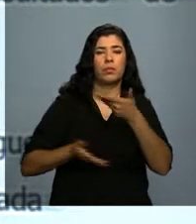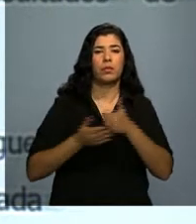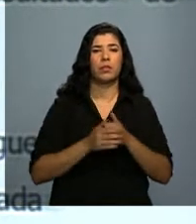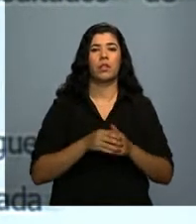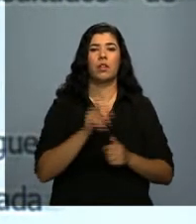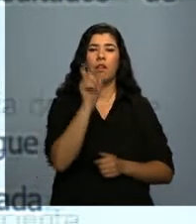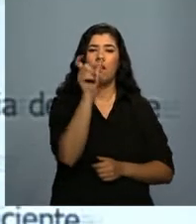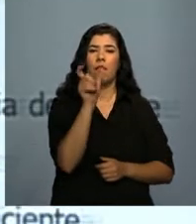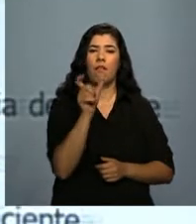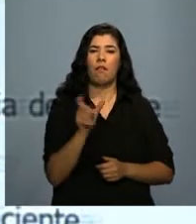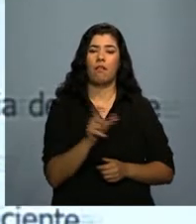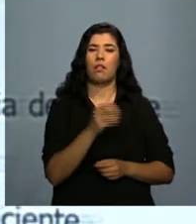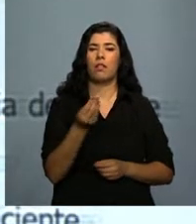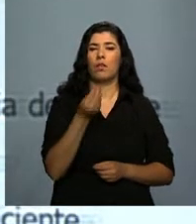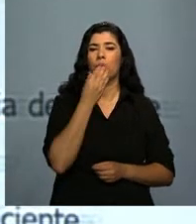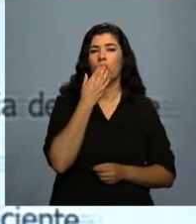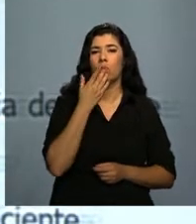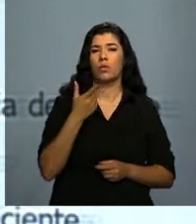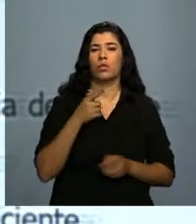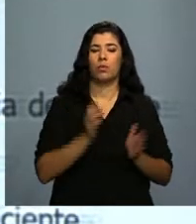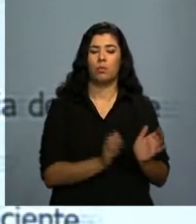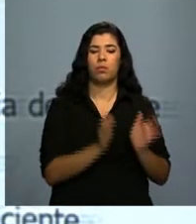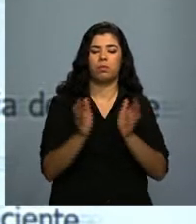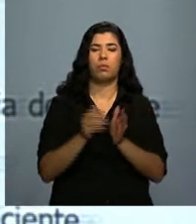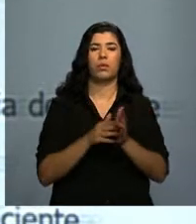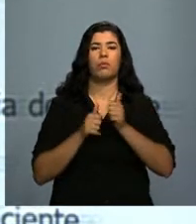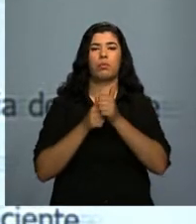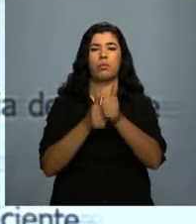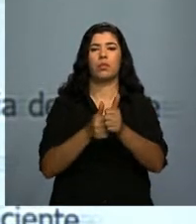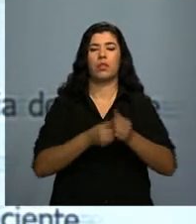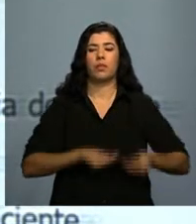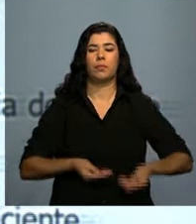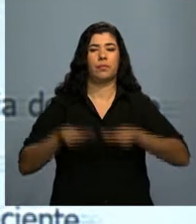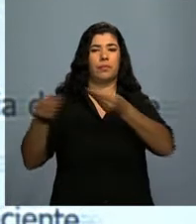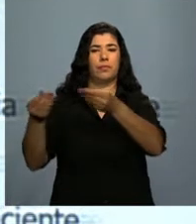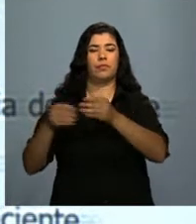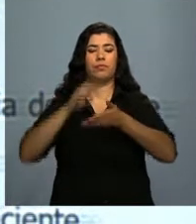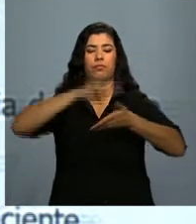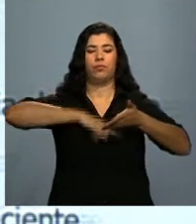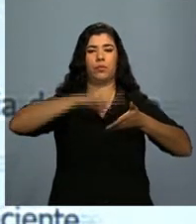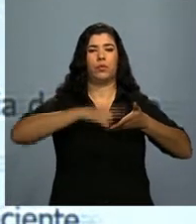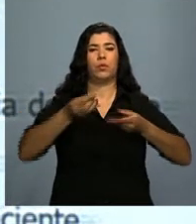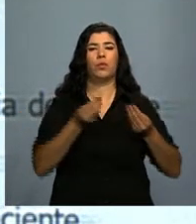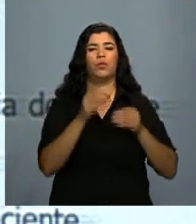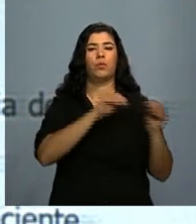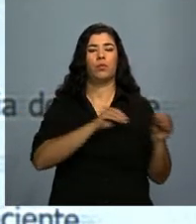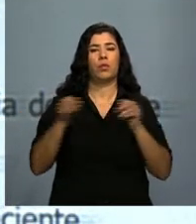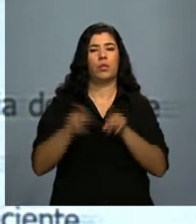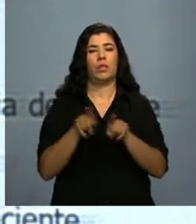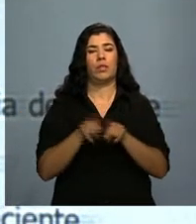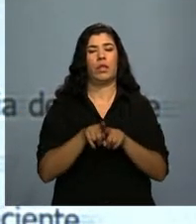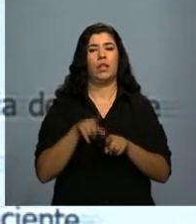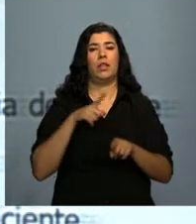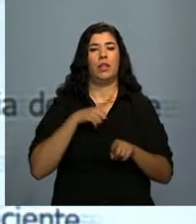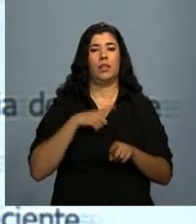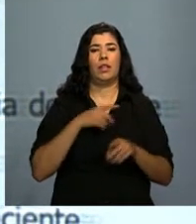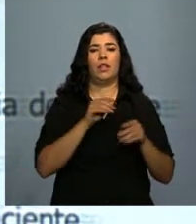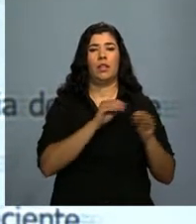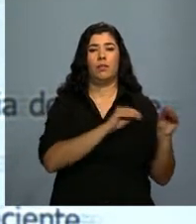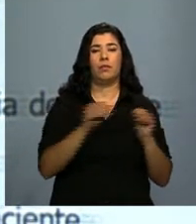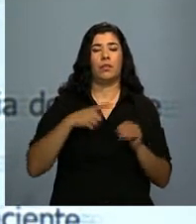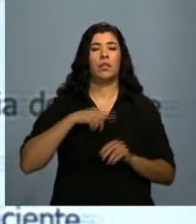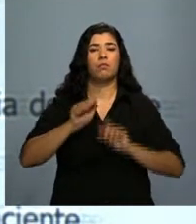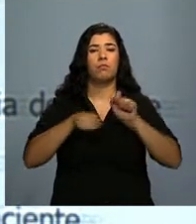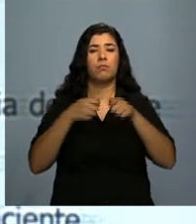etiqueta de bolsa reservada, guia de fornecimento de transfusão, transfusão, sinais